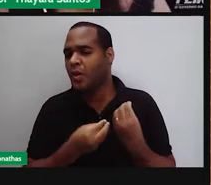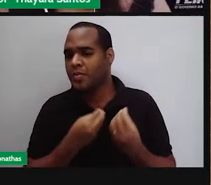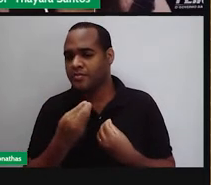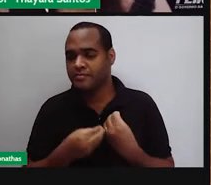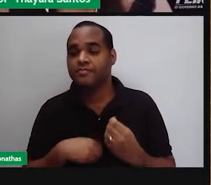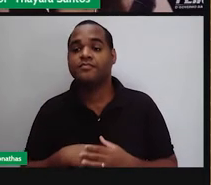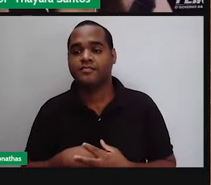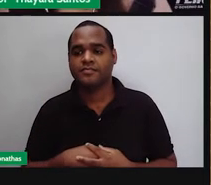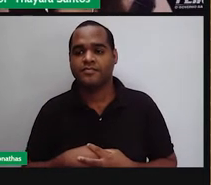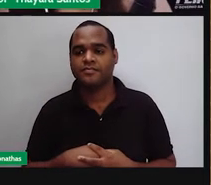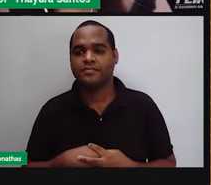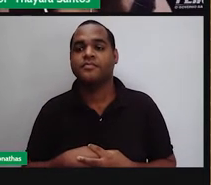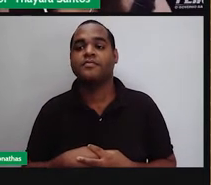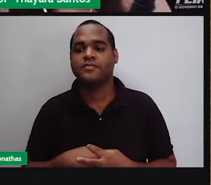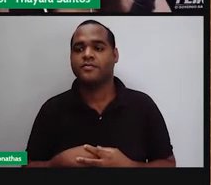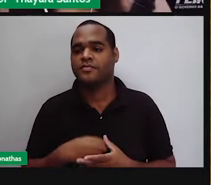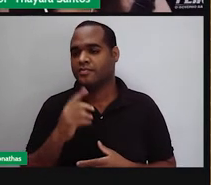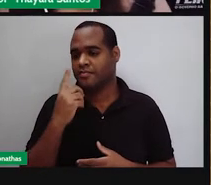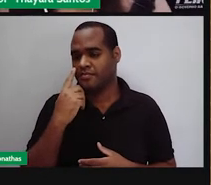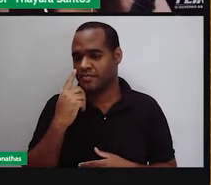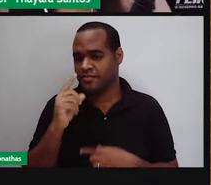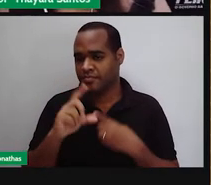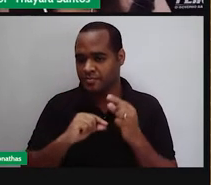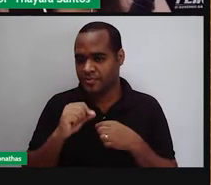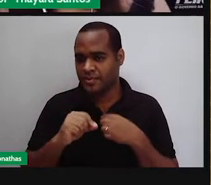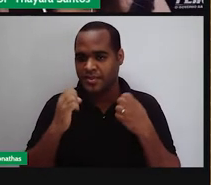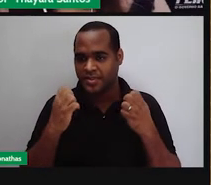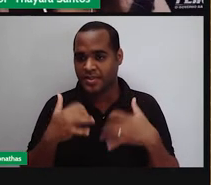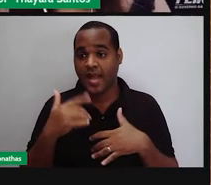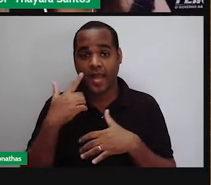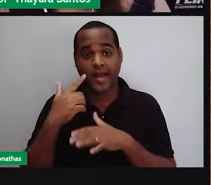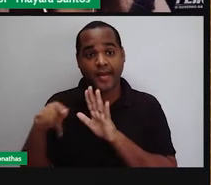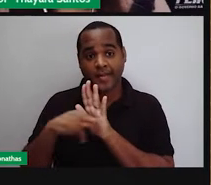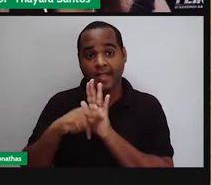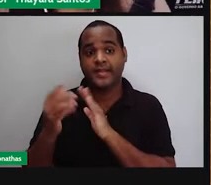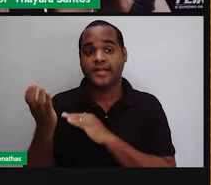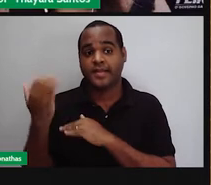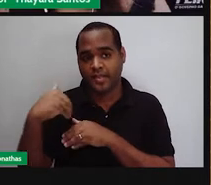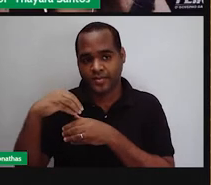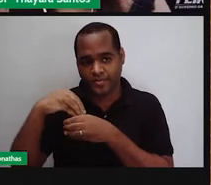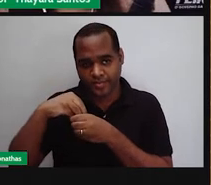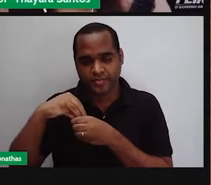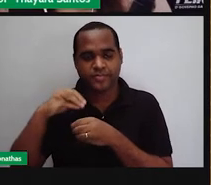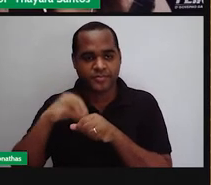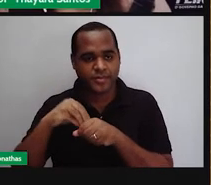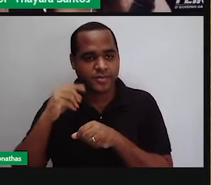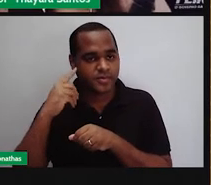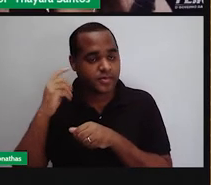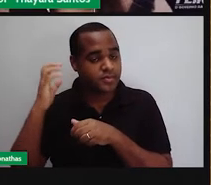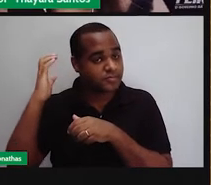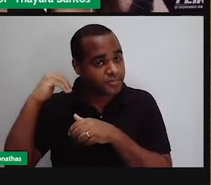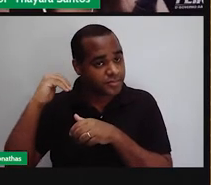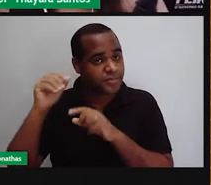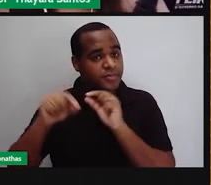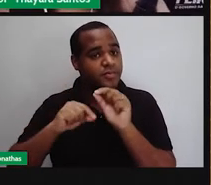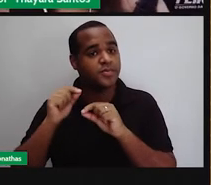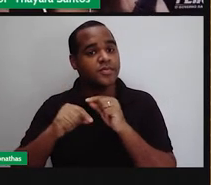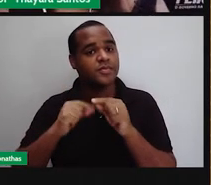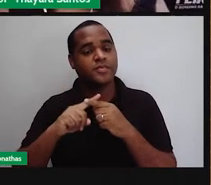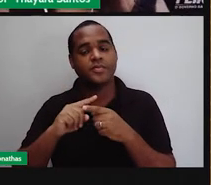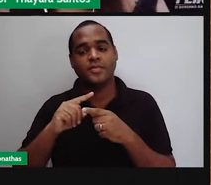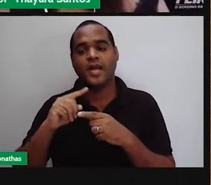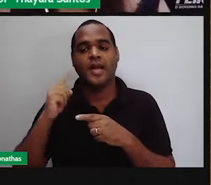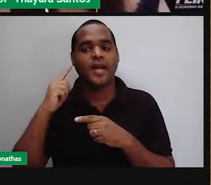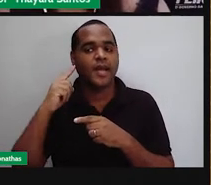nossa orelha. Então, na orelha interna, que é essa partezinha daqui, está localizada, estão localizados